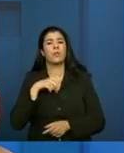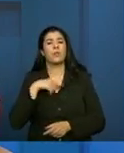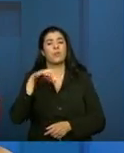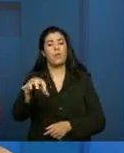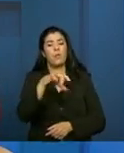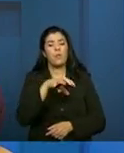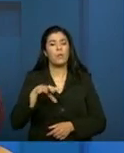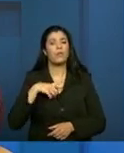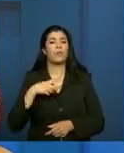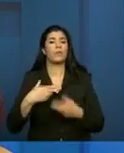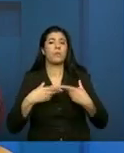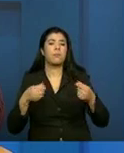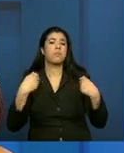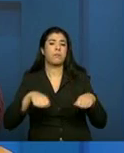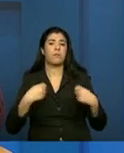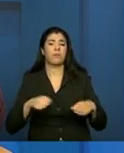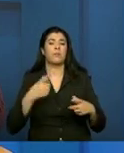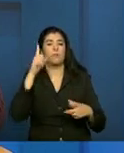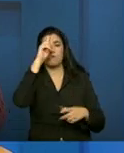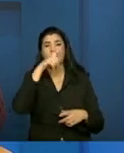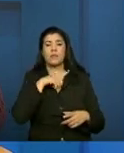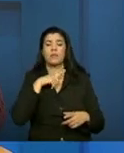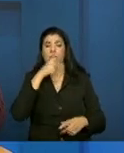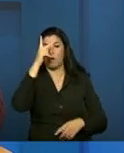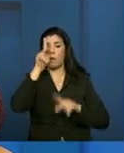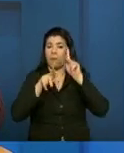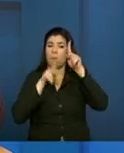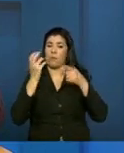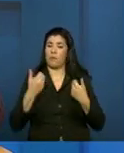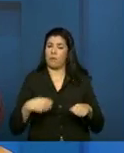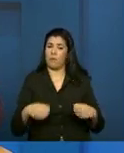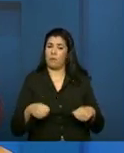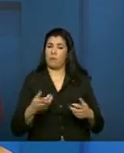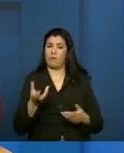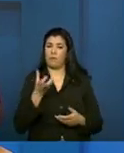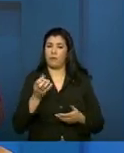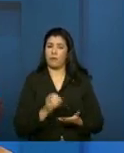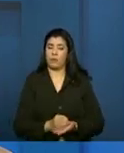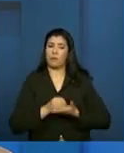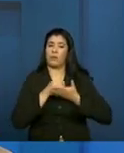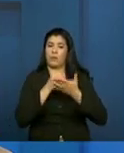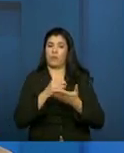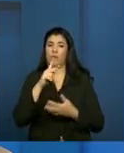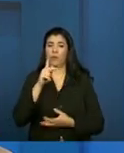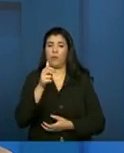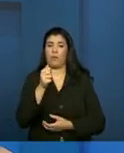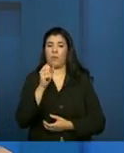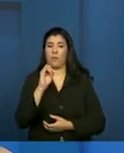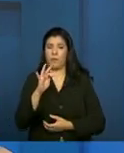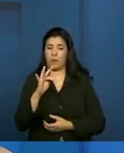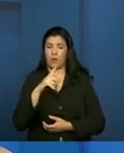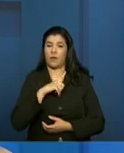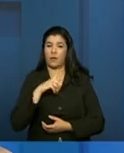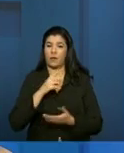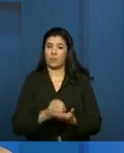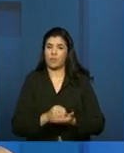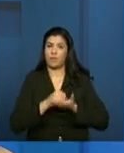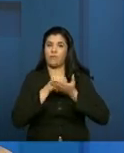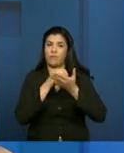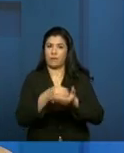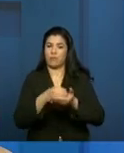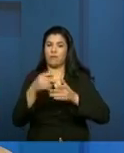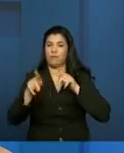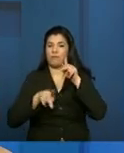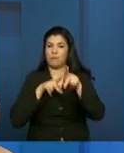território apresenta para a população para que o serviço seja ofertado contemplando a necessidade daquele território, dos